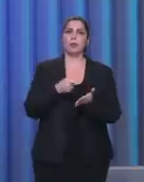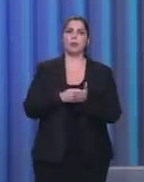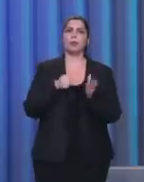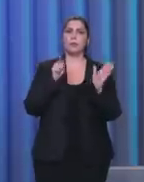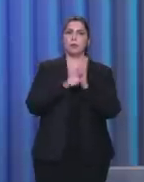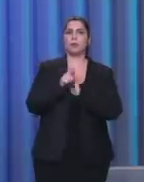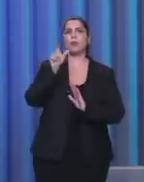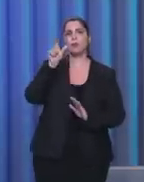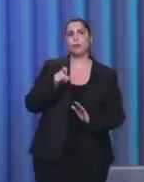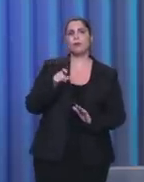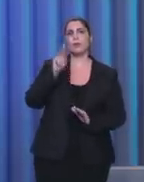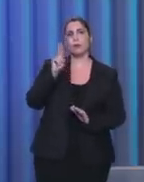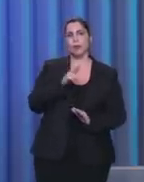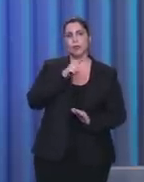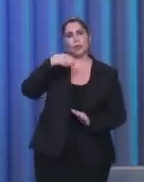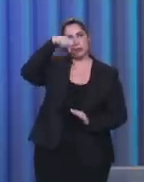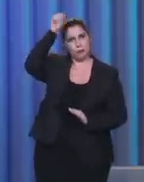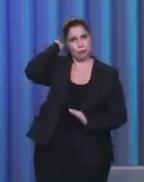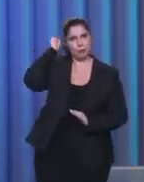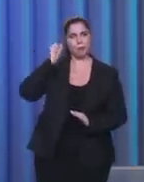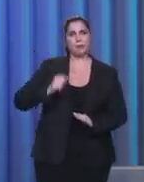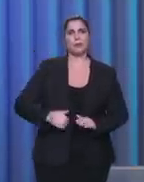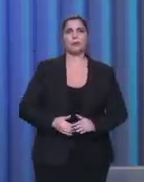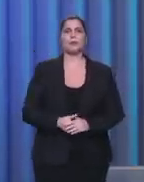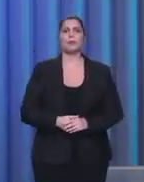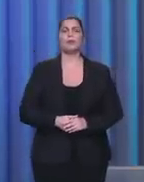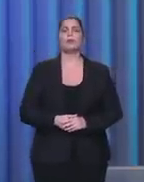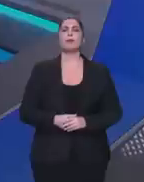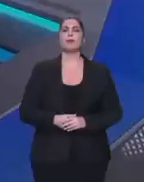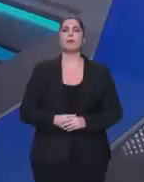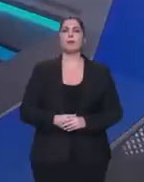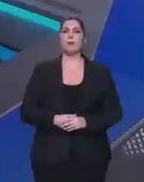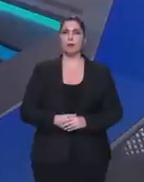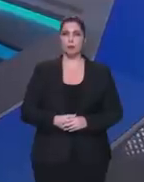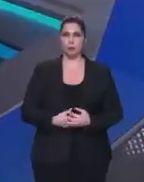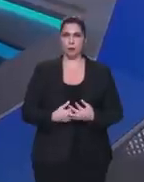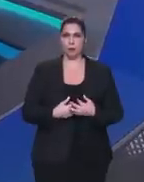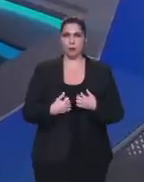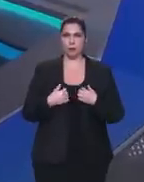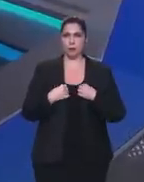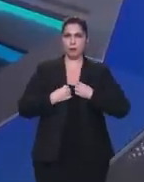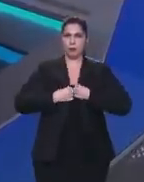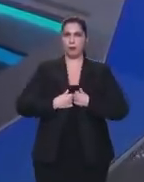padre Kelman. Por favor, os dois podem se aproximar.